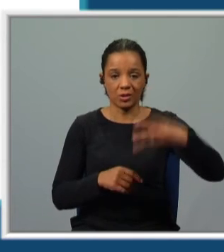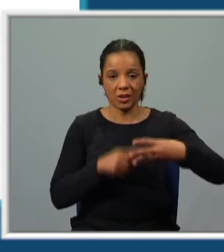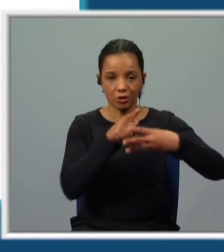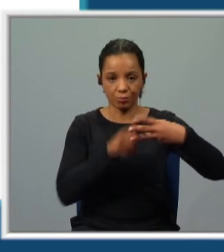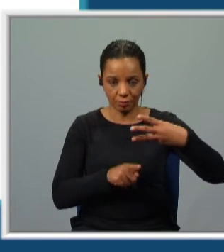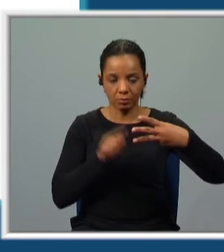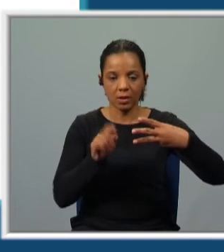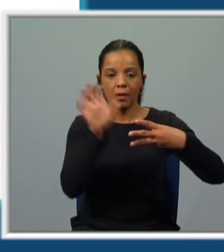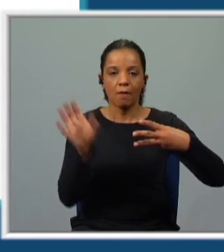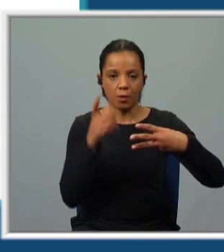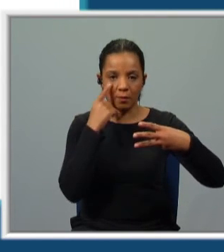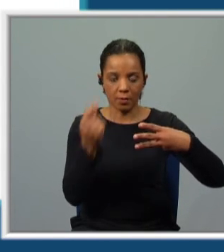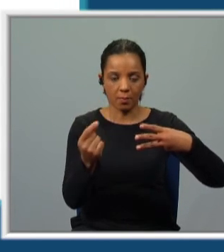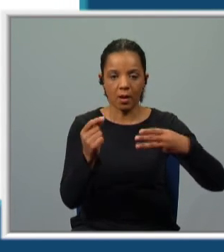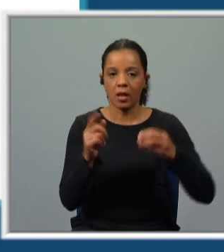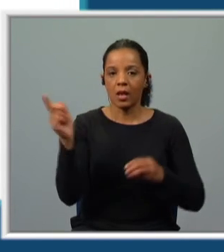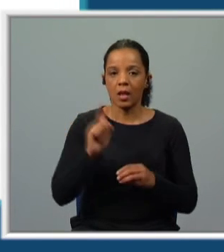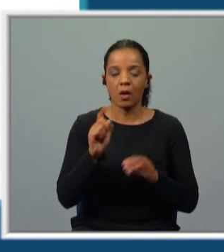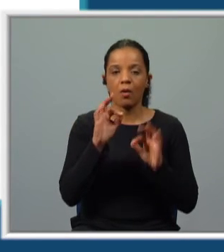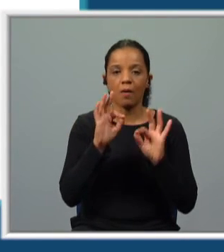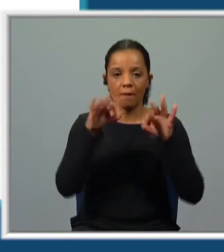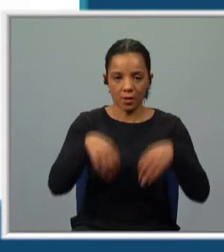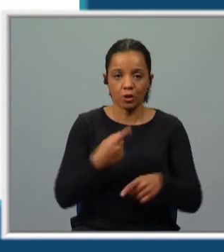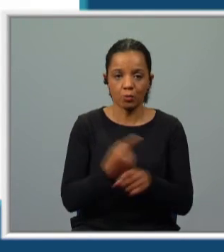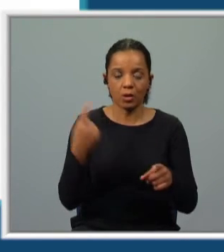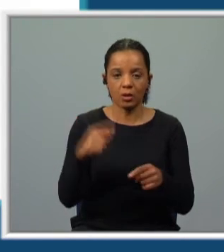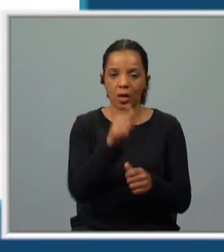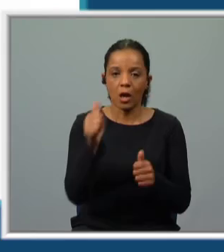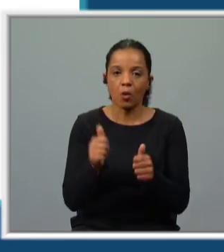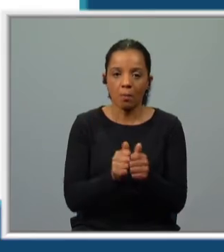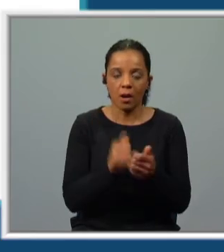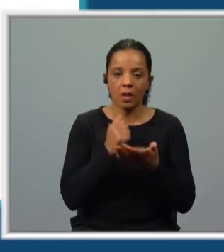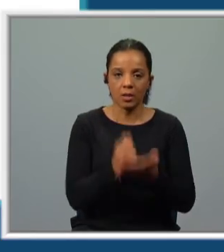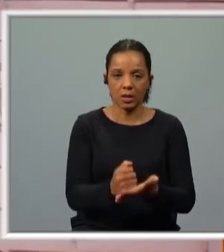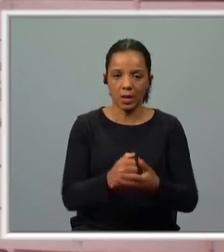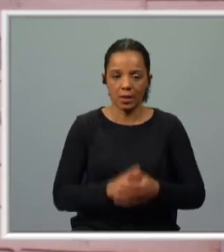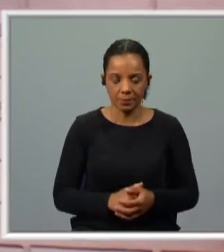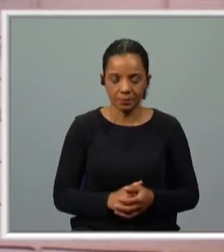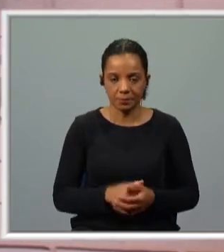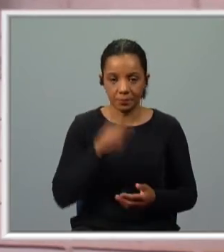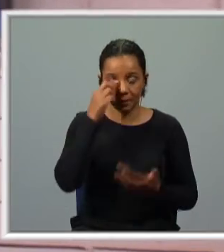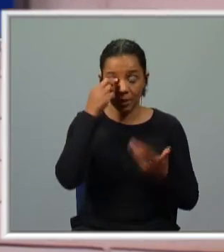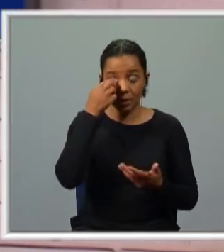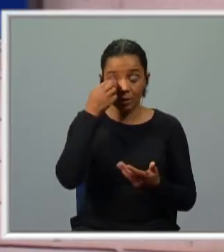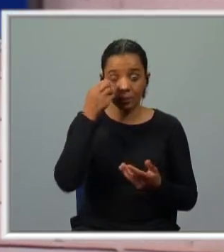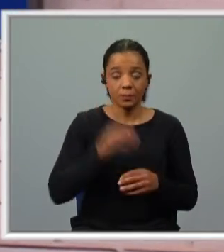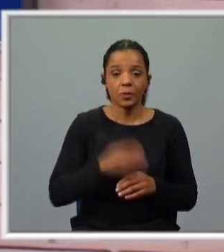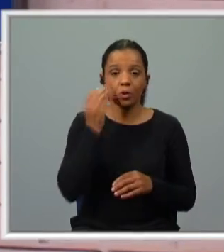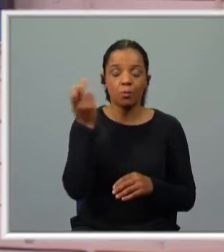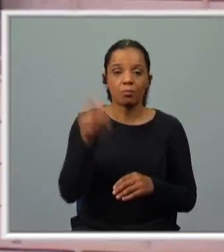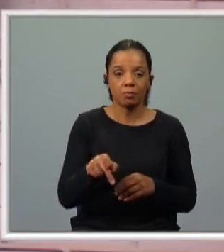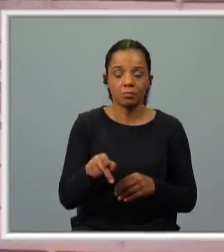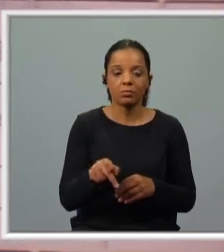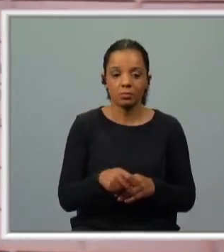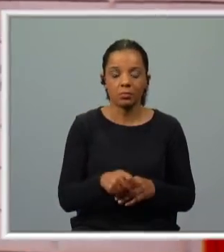são as formas verbais não finitas, porque normalmente surgem acompanhadas de auxiliar. E agora, vamos ver como é que se formam os